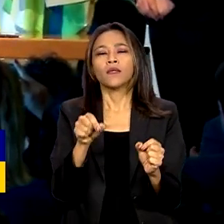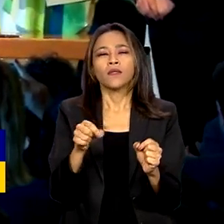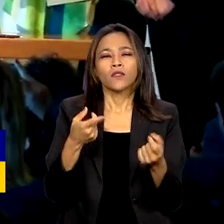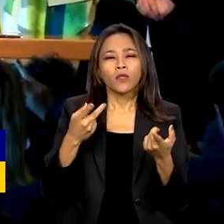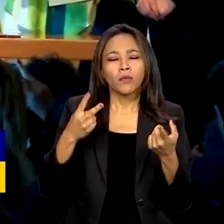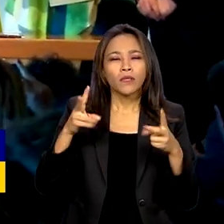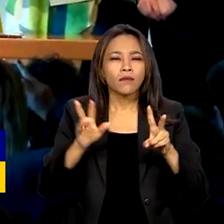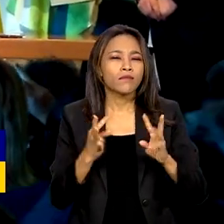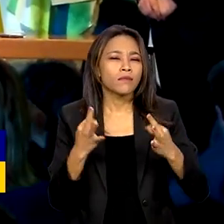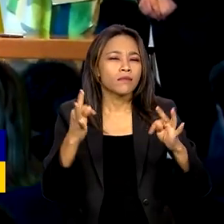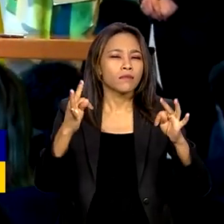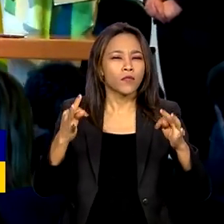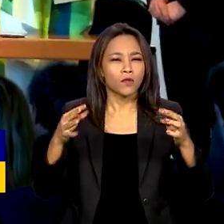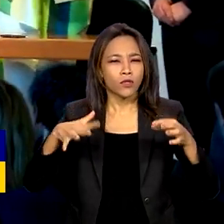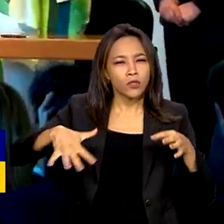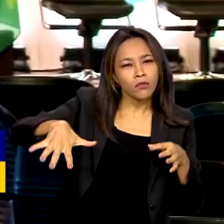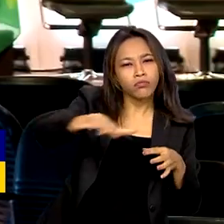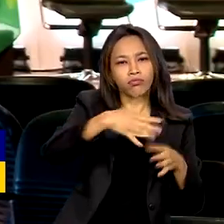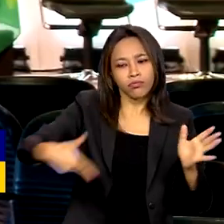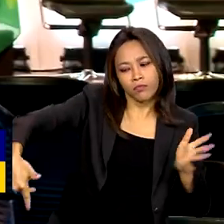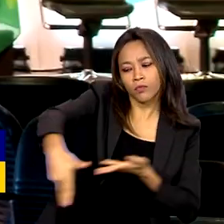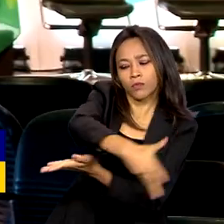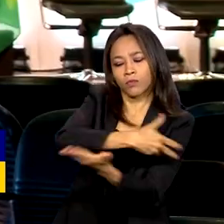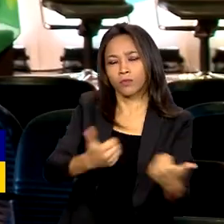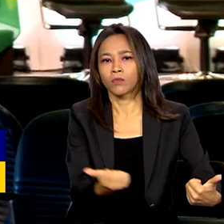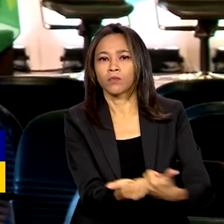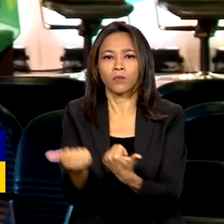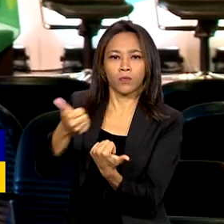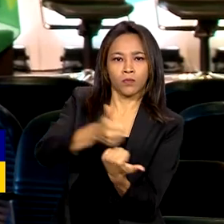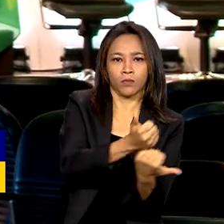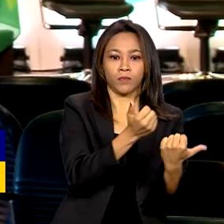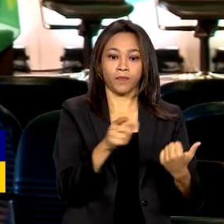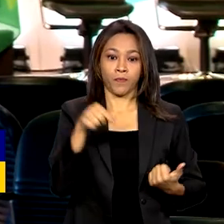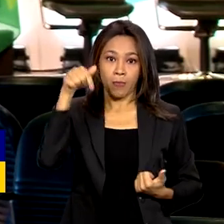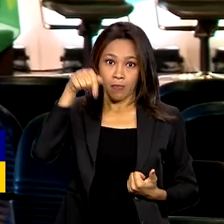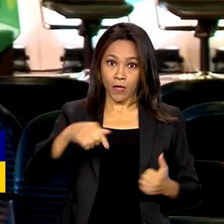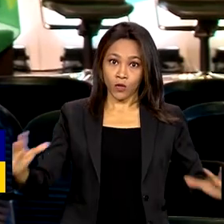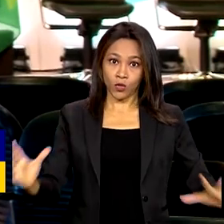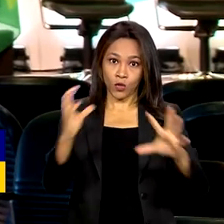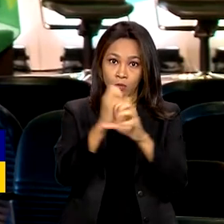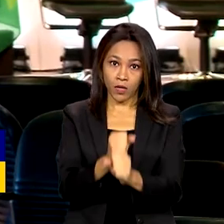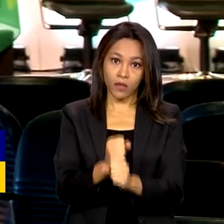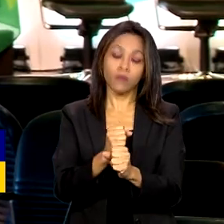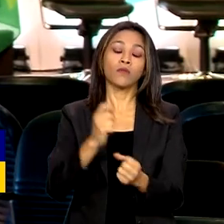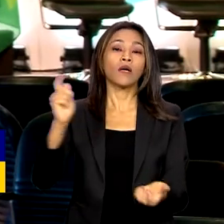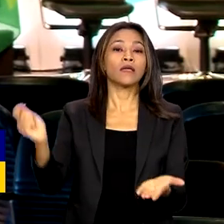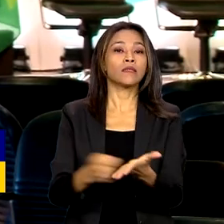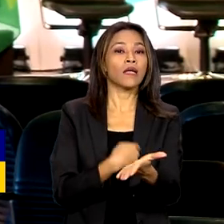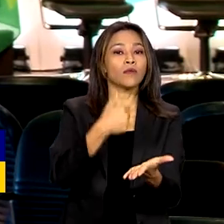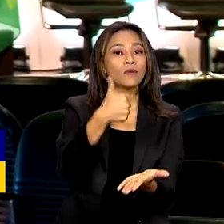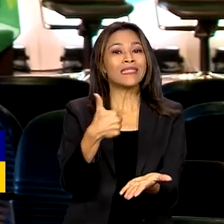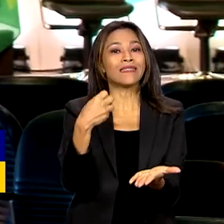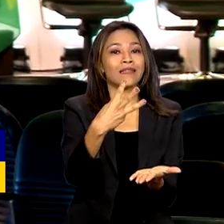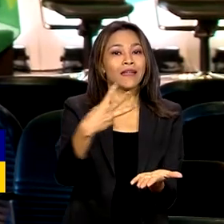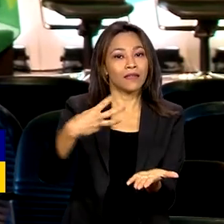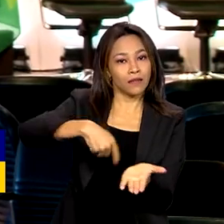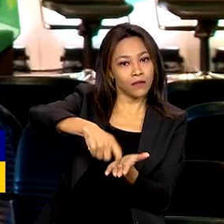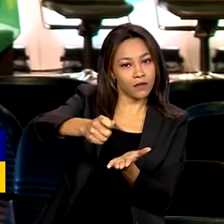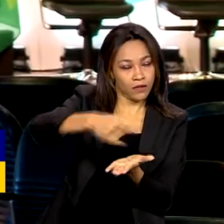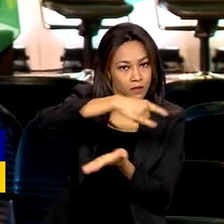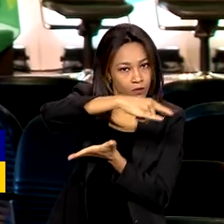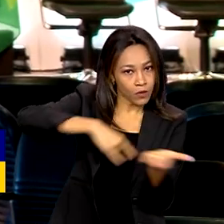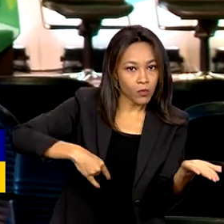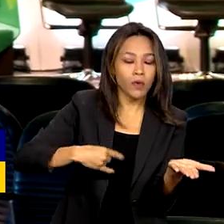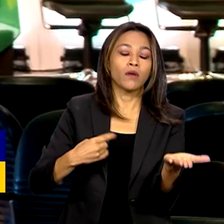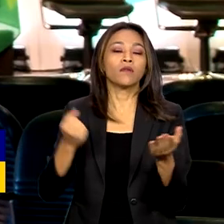experiências e cooperação mútua. Ao todo, foram assinados aqui em Lisboa 13 acordos de cooperação entre Portugal